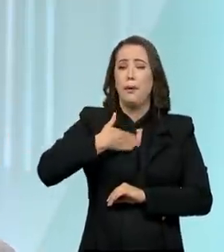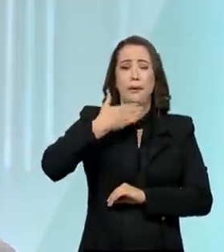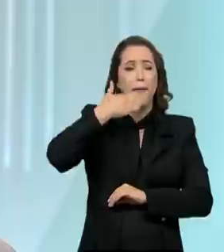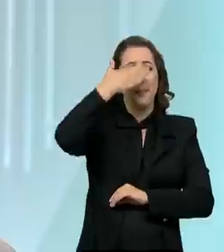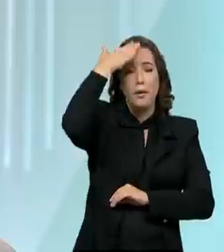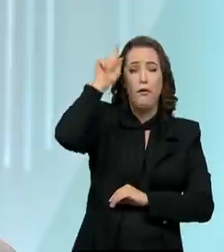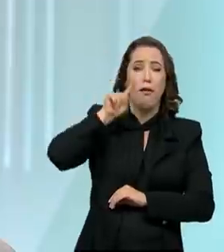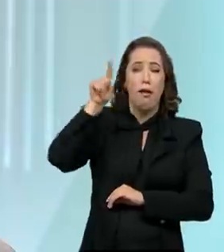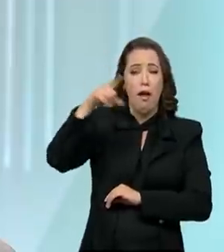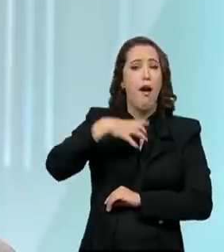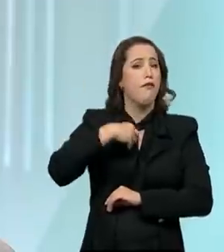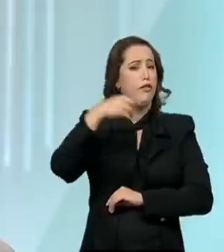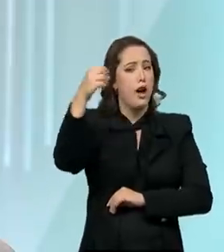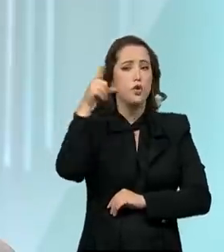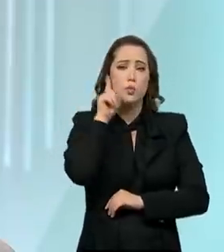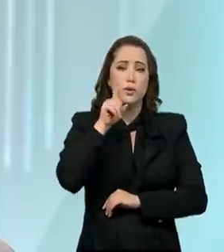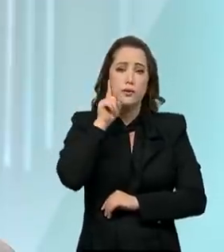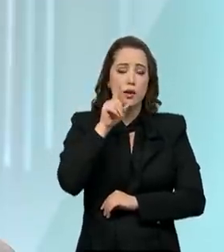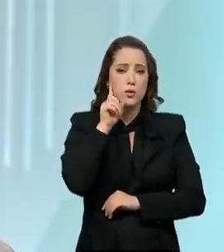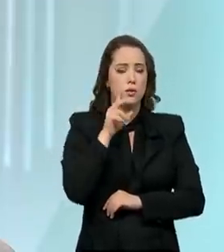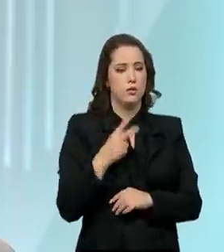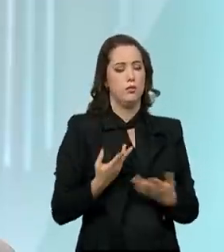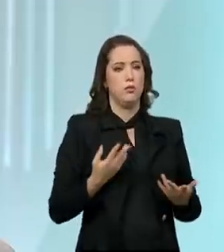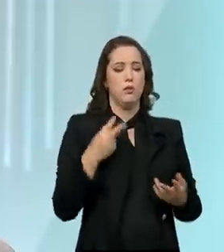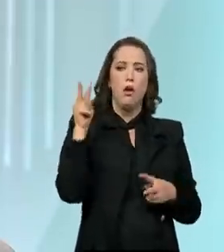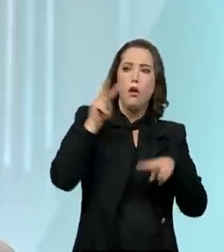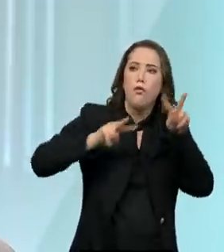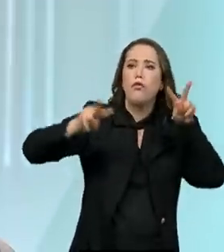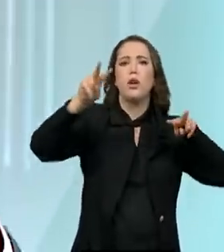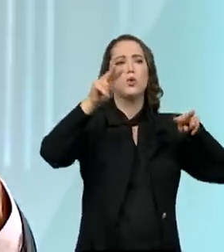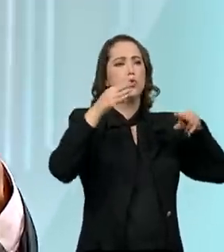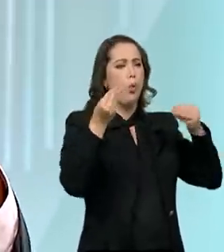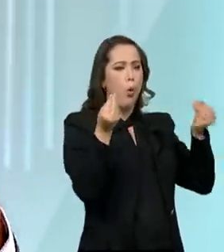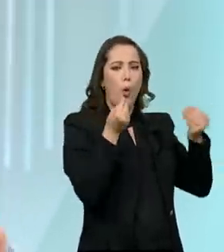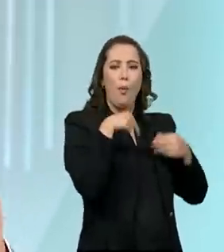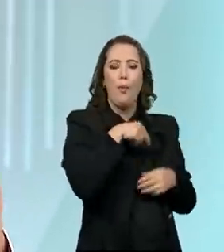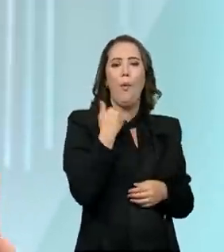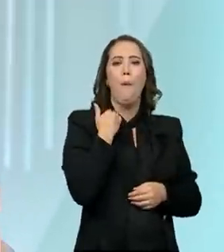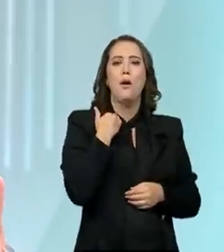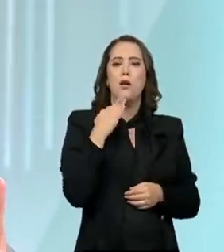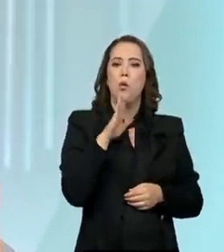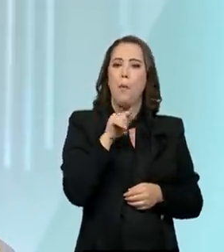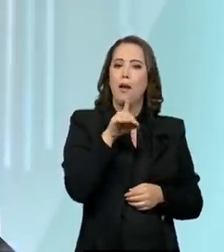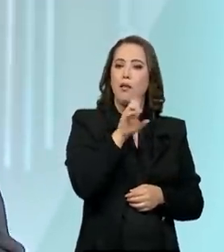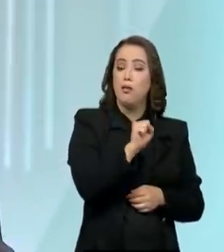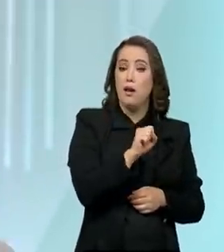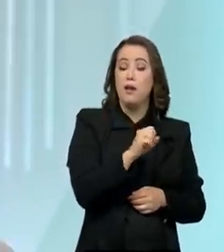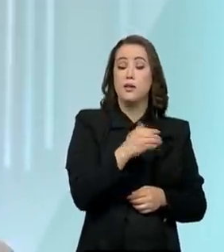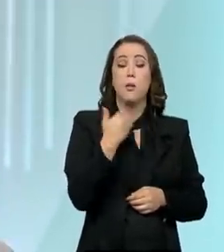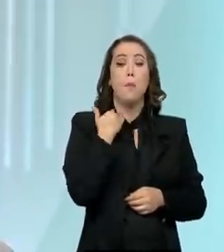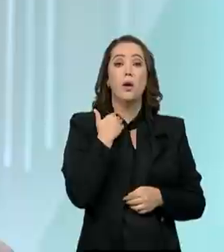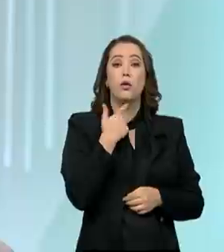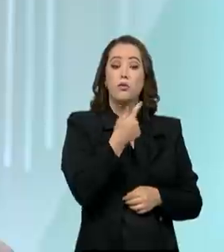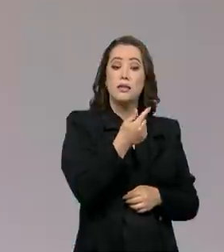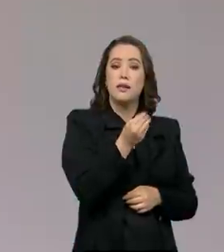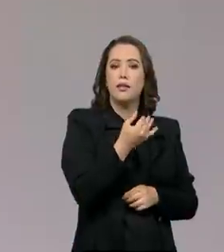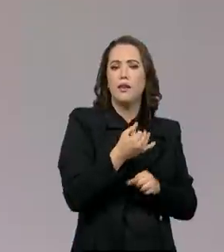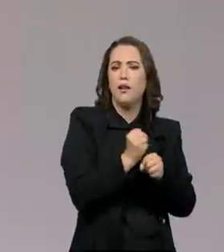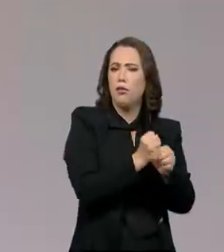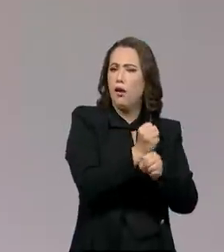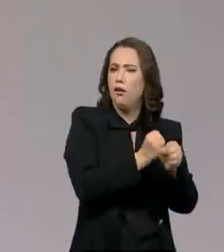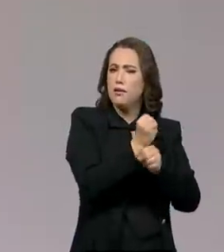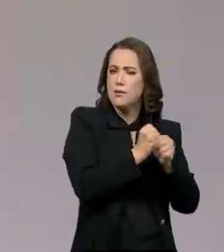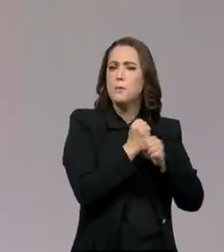Iorque, eu vejo como ter um banco de desenvolvimento, como o BNDES, com 70 anos de atuação, muitos aprendizados ao longo dessa